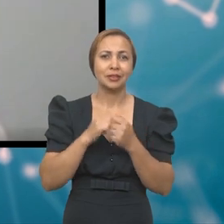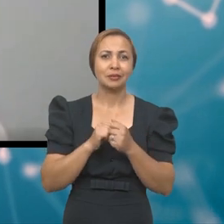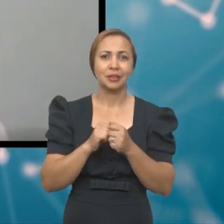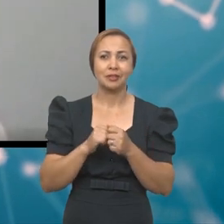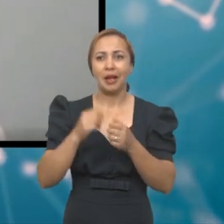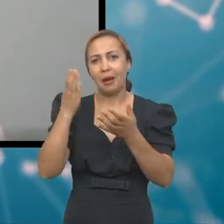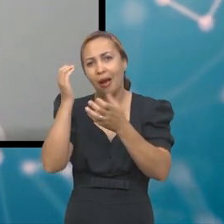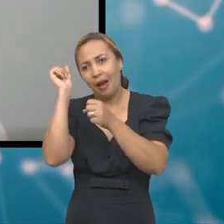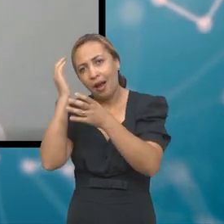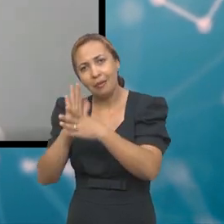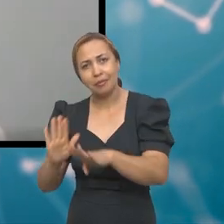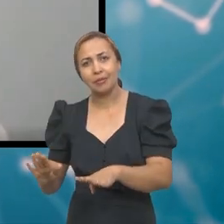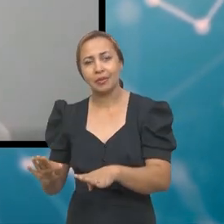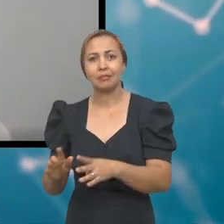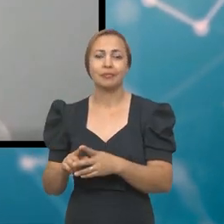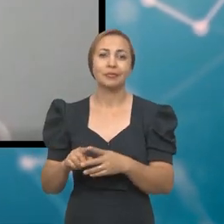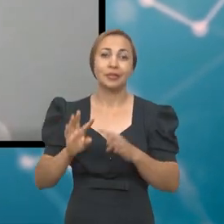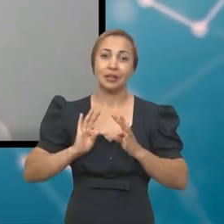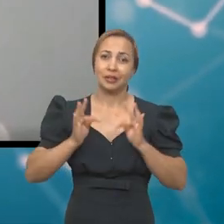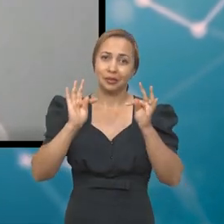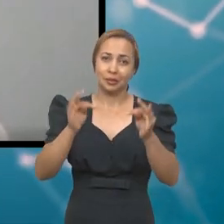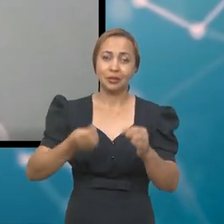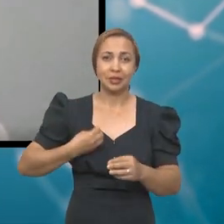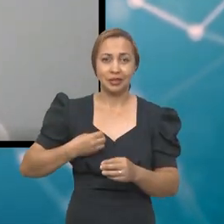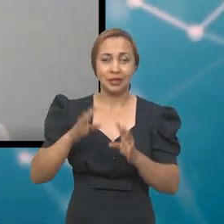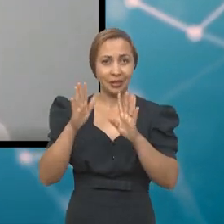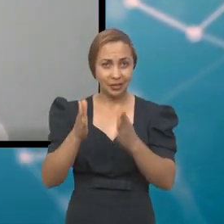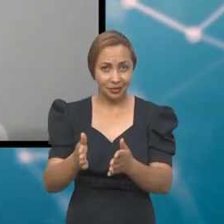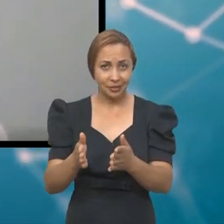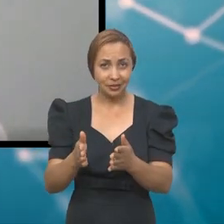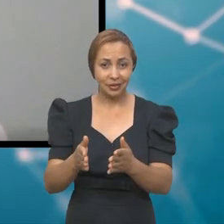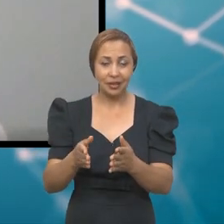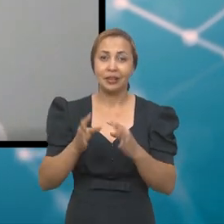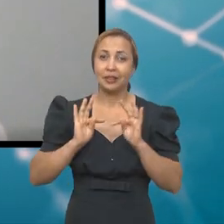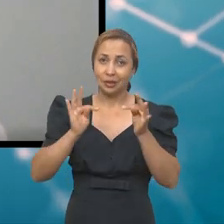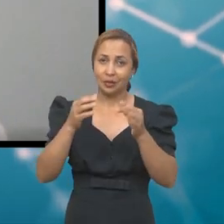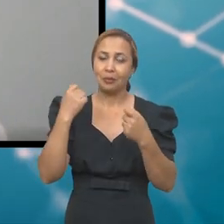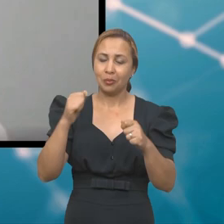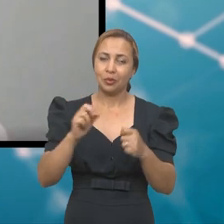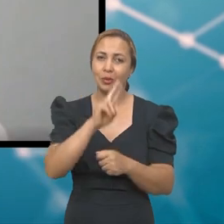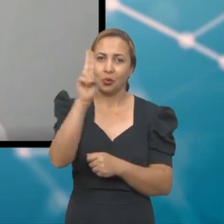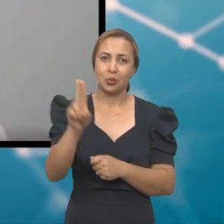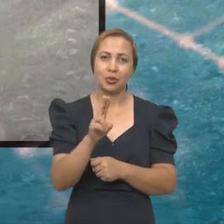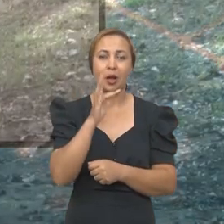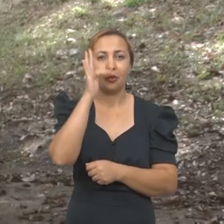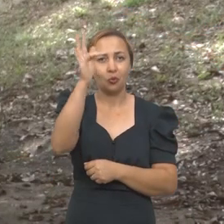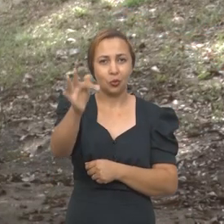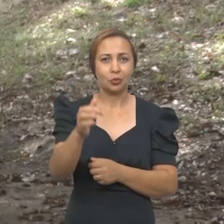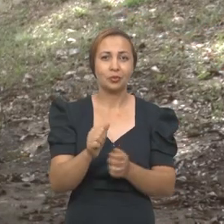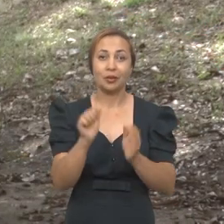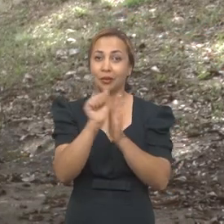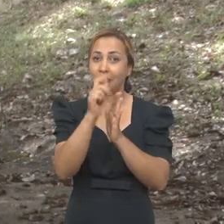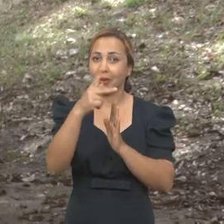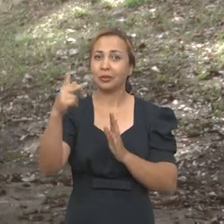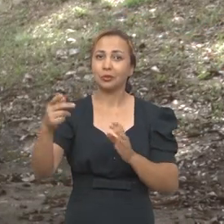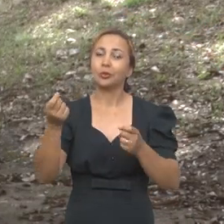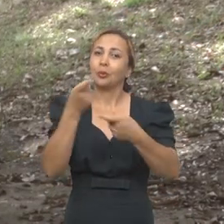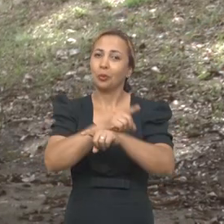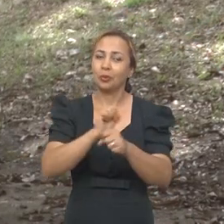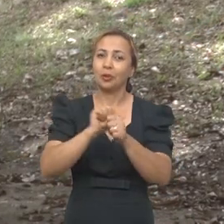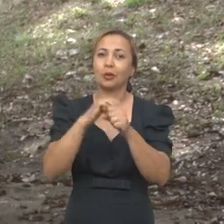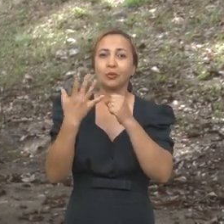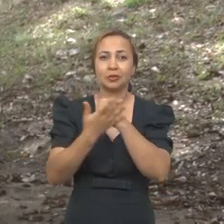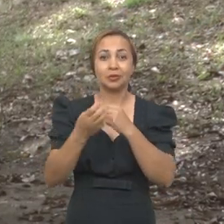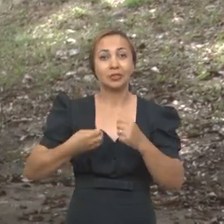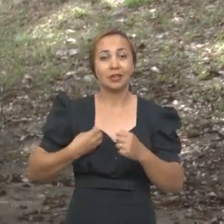necessariamente ele vai ser erradicado. Então, essa tecnologia está aí e ela vai continuar podendo ser usada. E o aplicativo Contra a